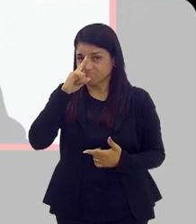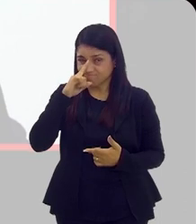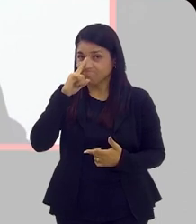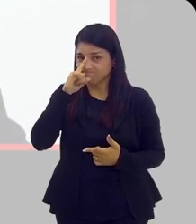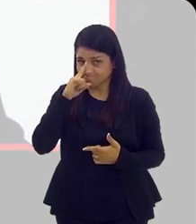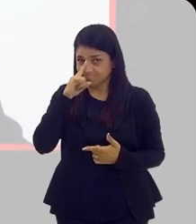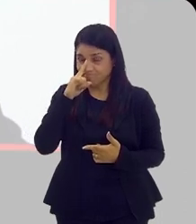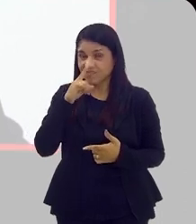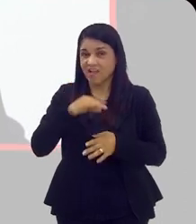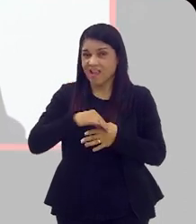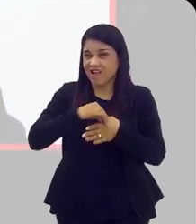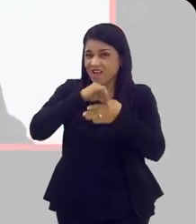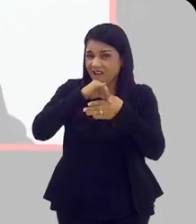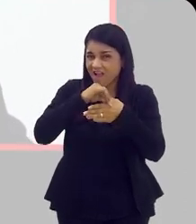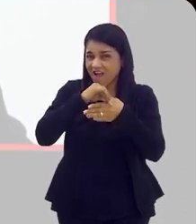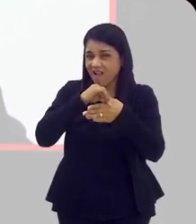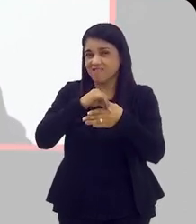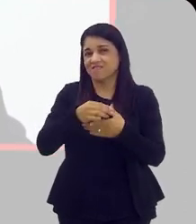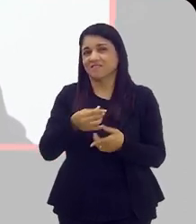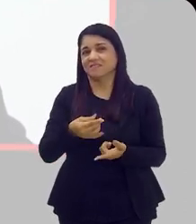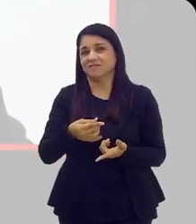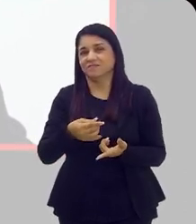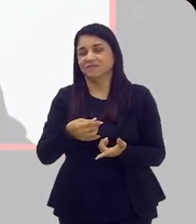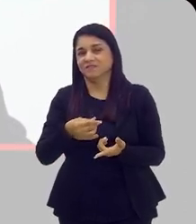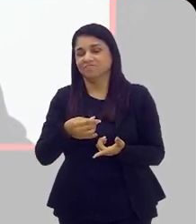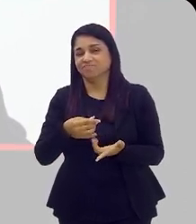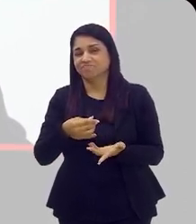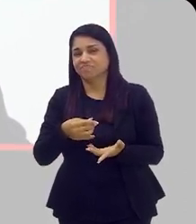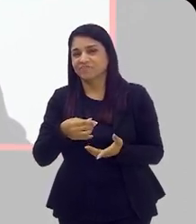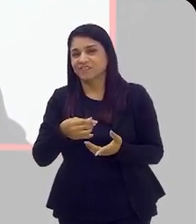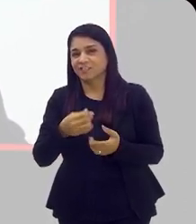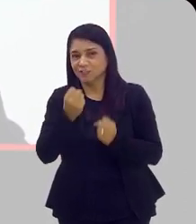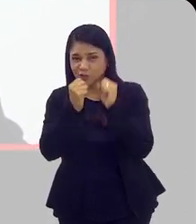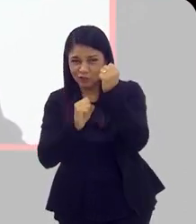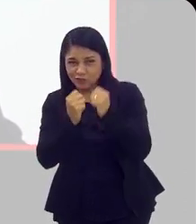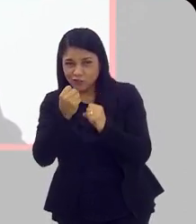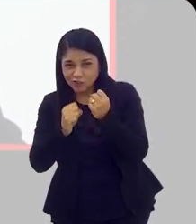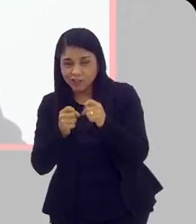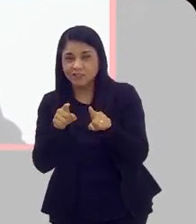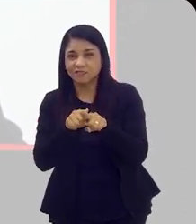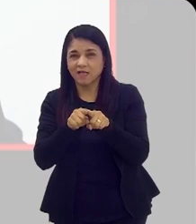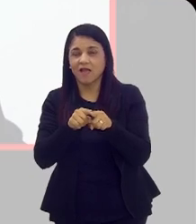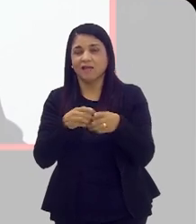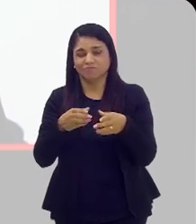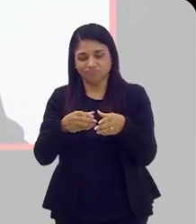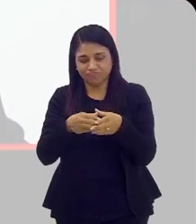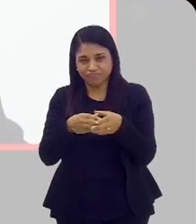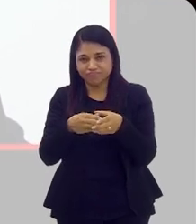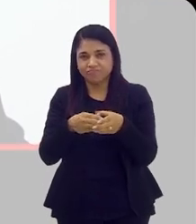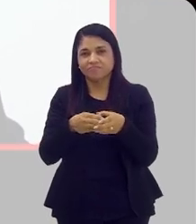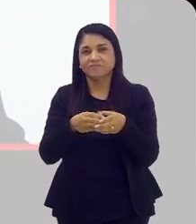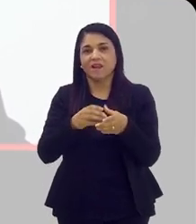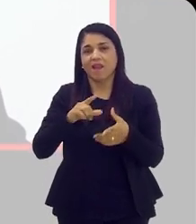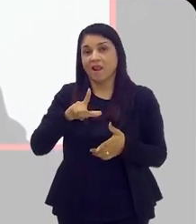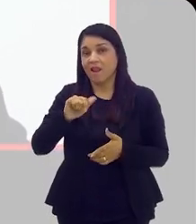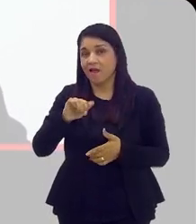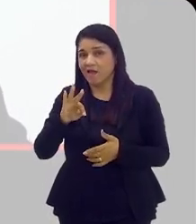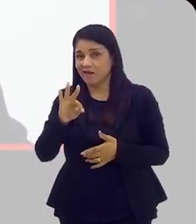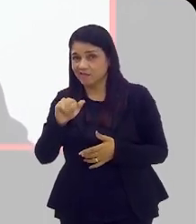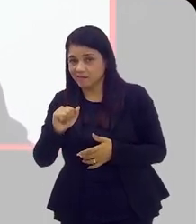principalmente carne vermelha, altamente industrializada, os embutidos. Já